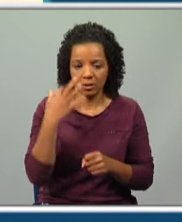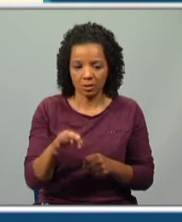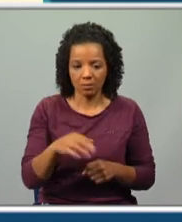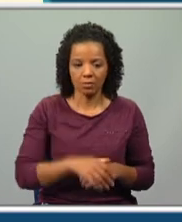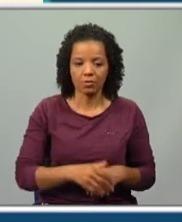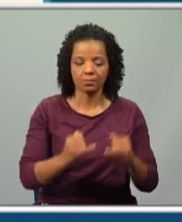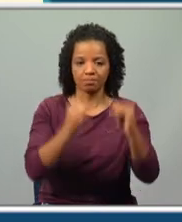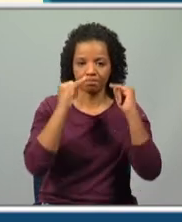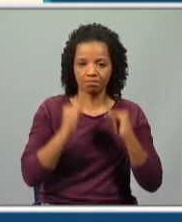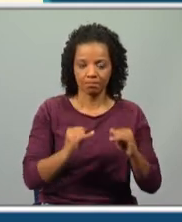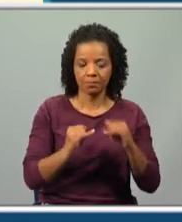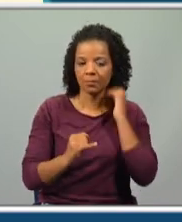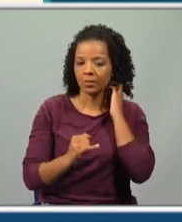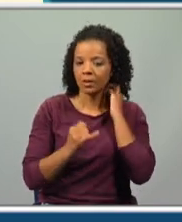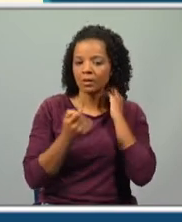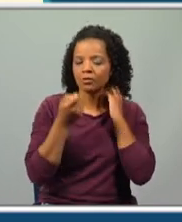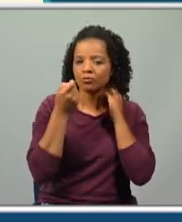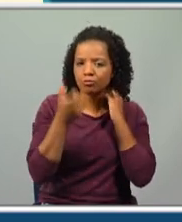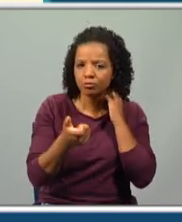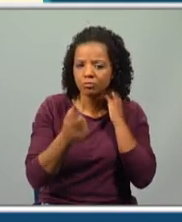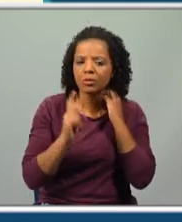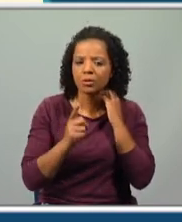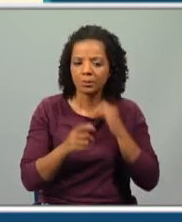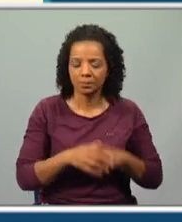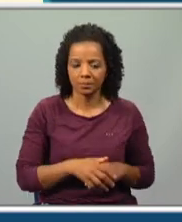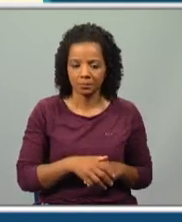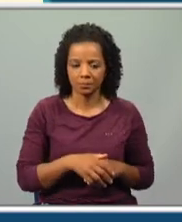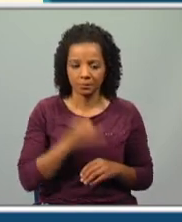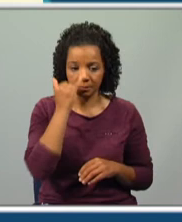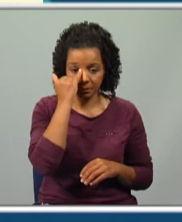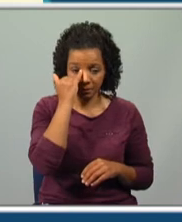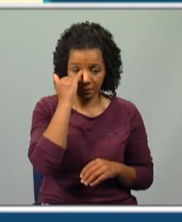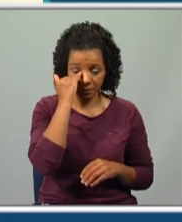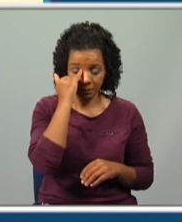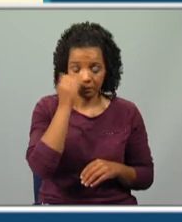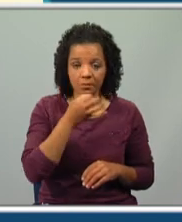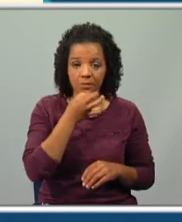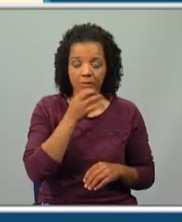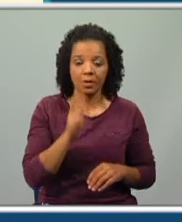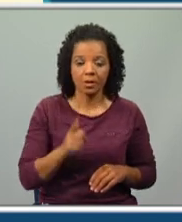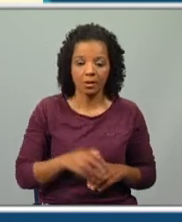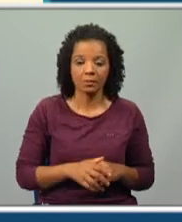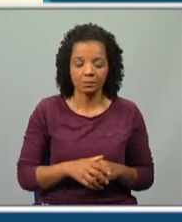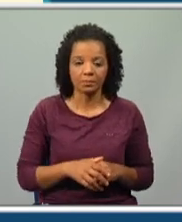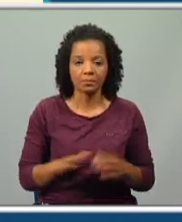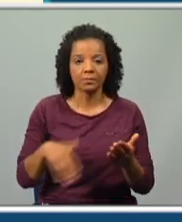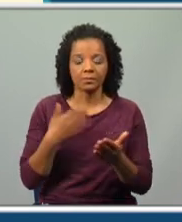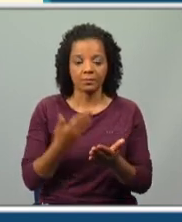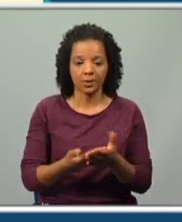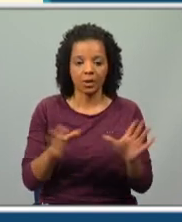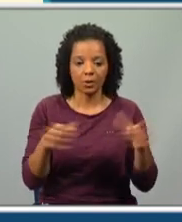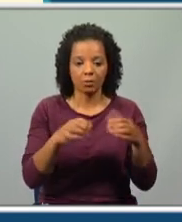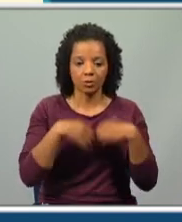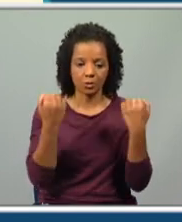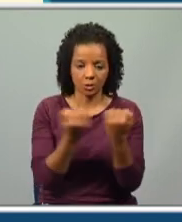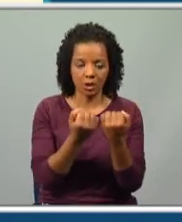O número reduzido de, e repara que aquilo que estamos a referir aqui vai acabar por representar grupos